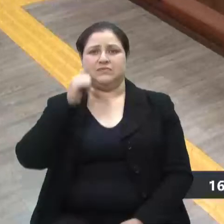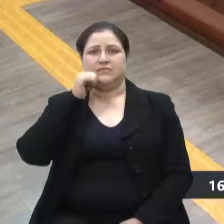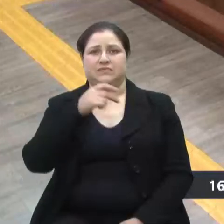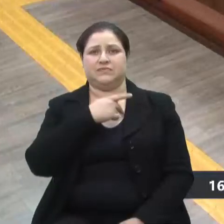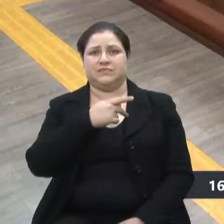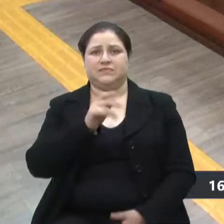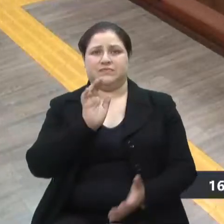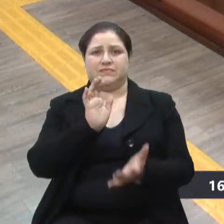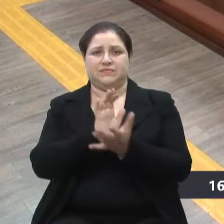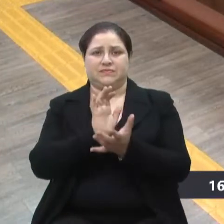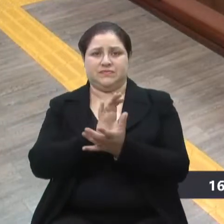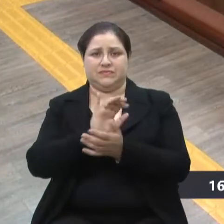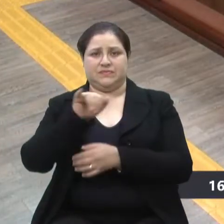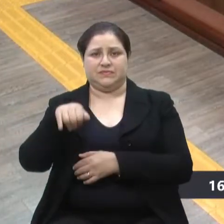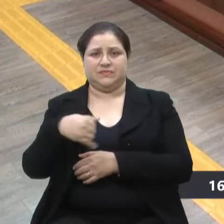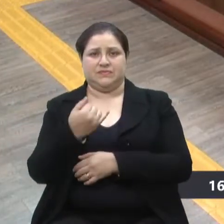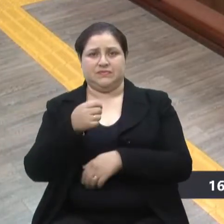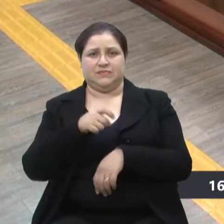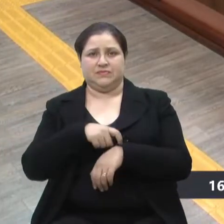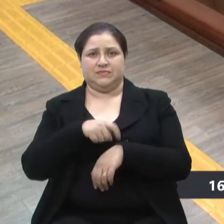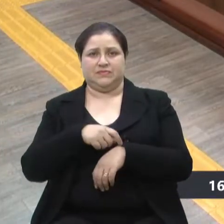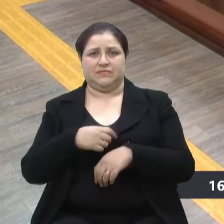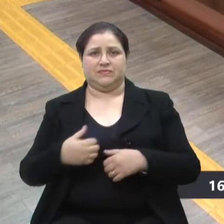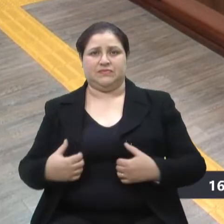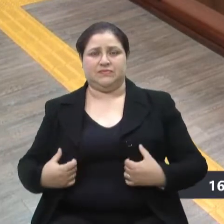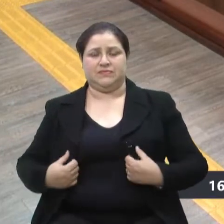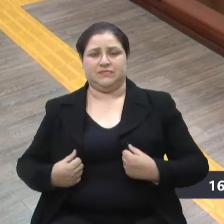Nobres colegas, quero aproveitar esse espaço